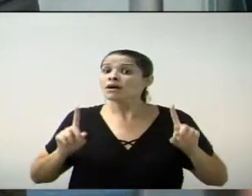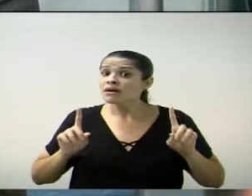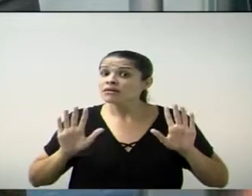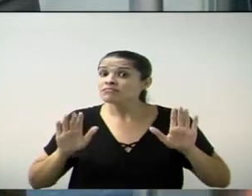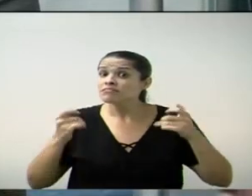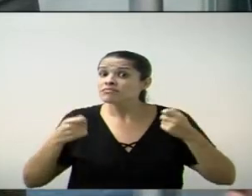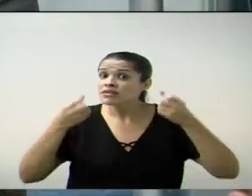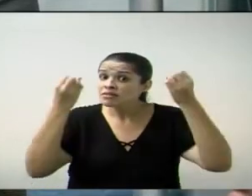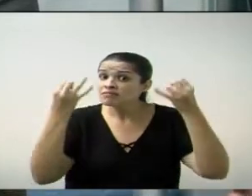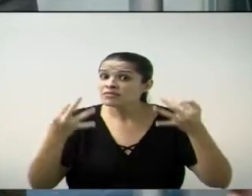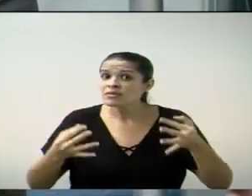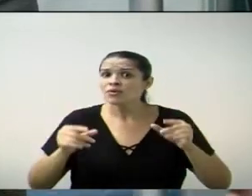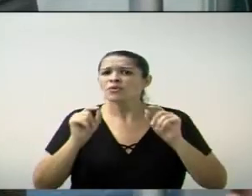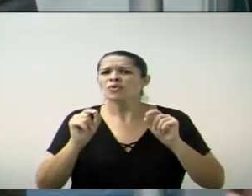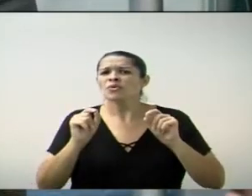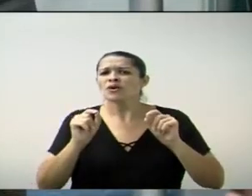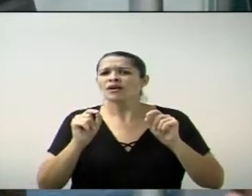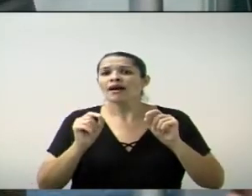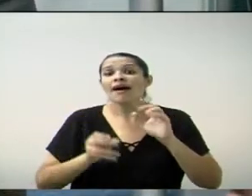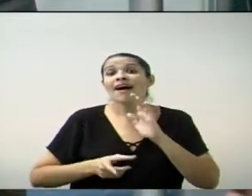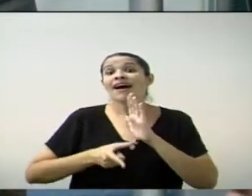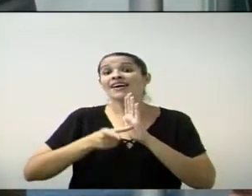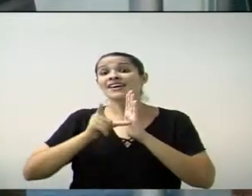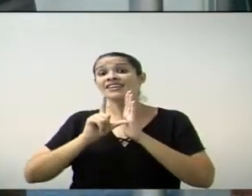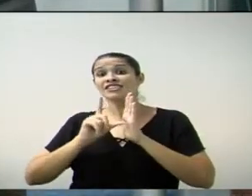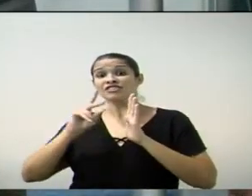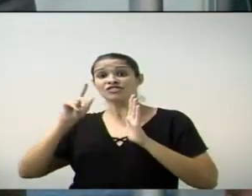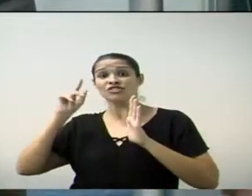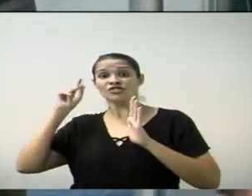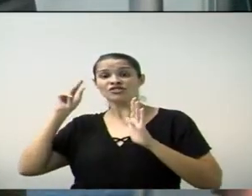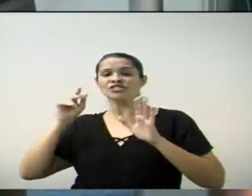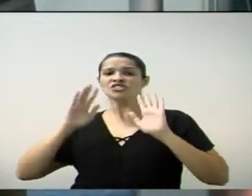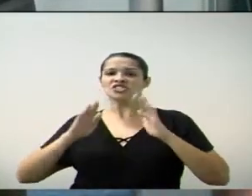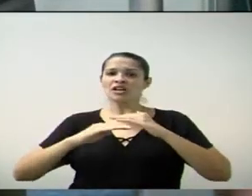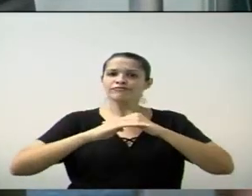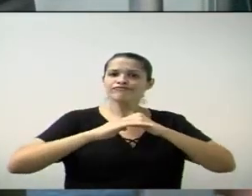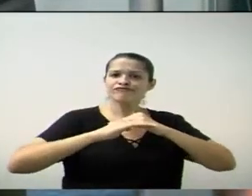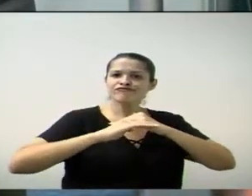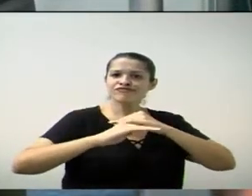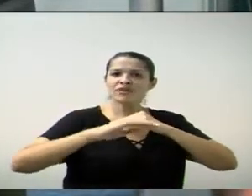é coisa mal feita das gestões passadas. Você entendeu?